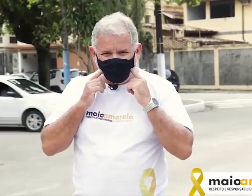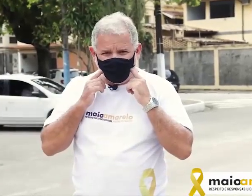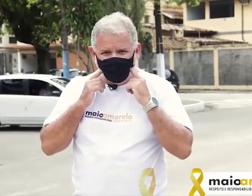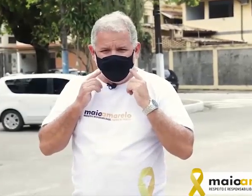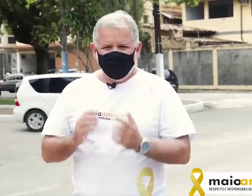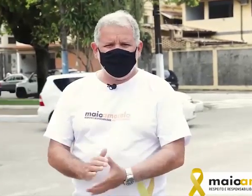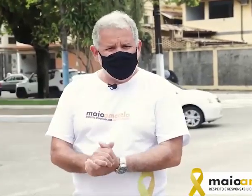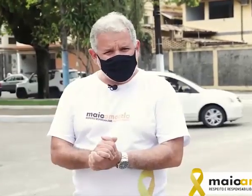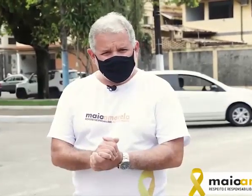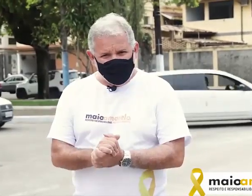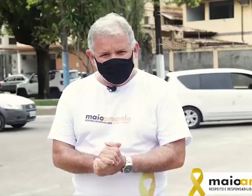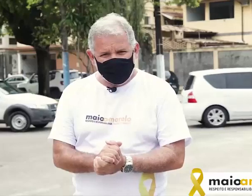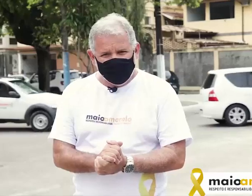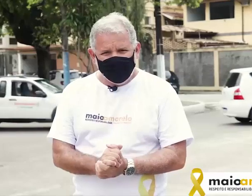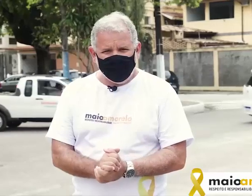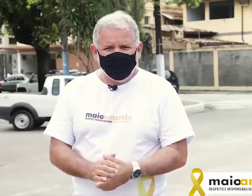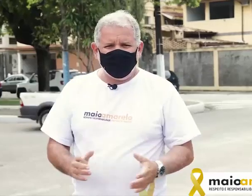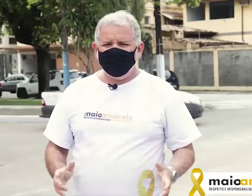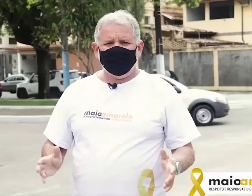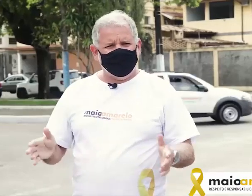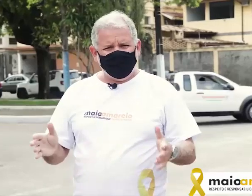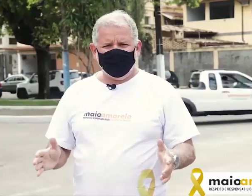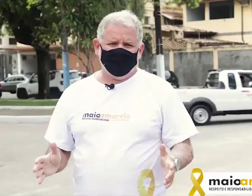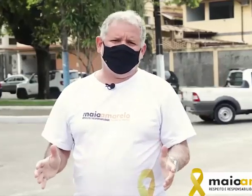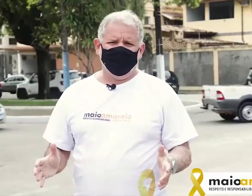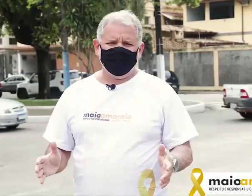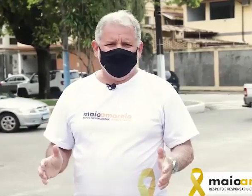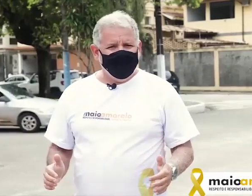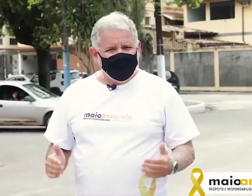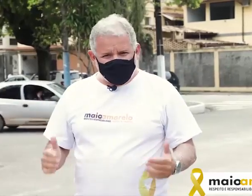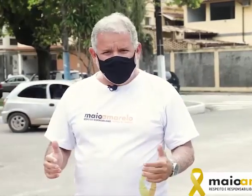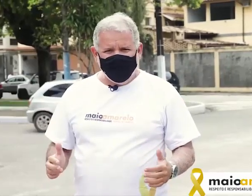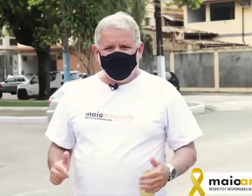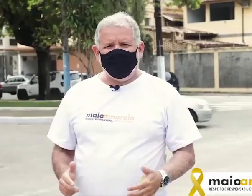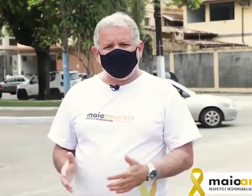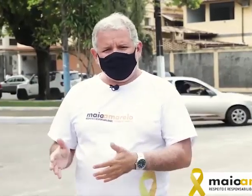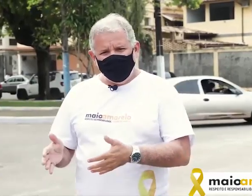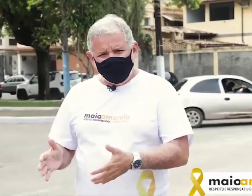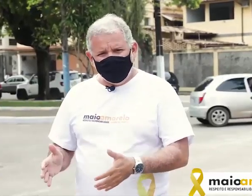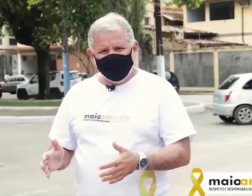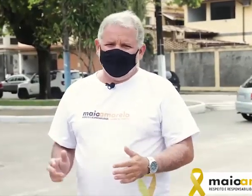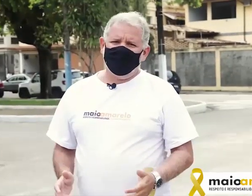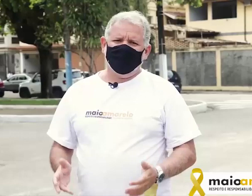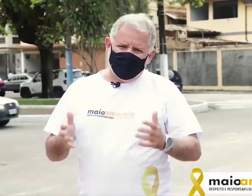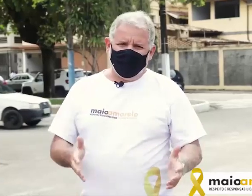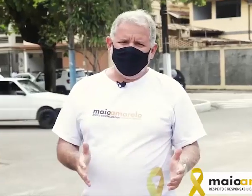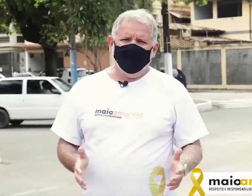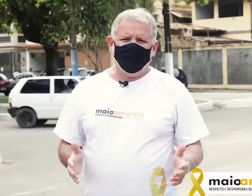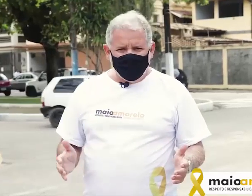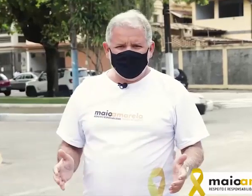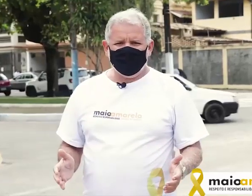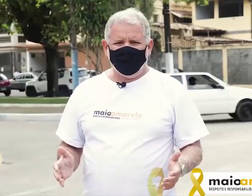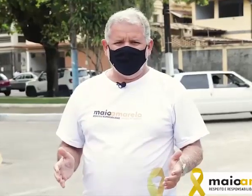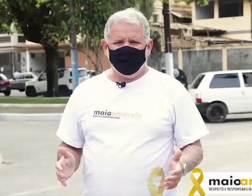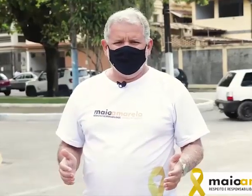uso da máscara, de higienizar as mãos, entendeu? De conscientizar todas as pessoas que só, com a participação de todos, vamos nos livrar